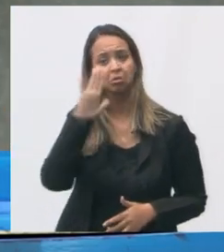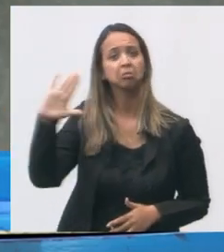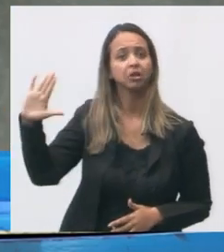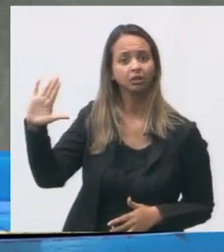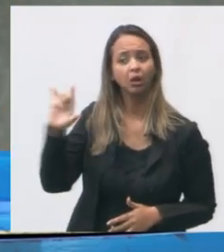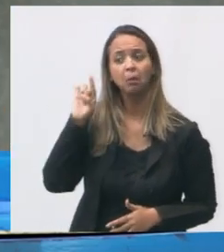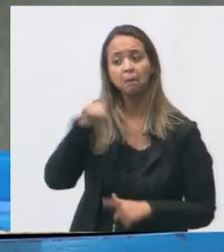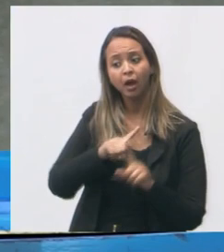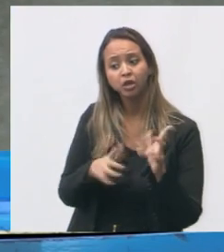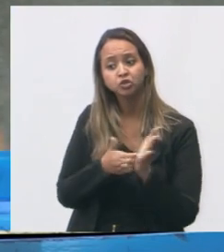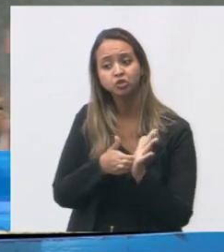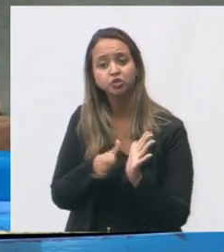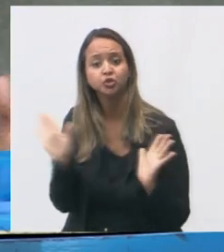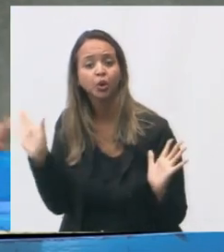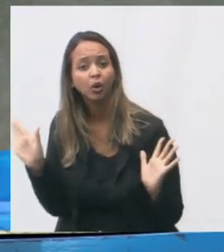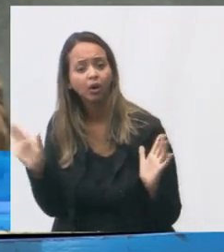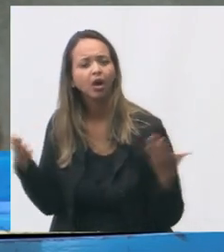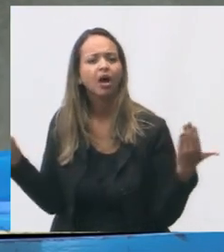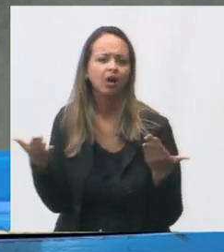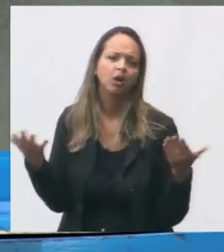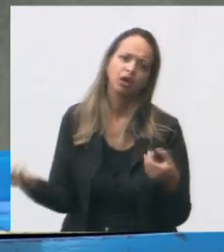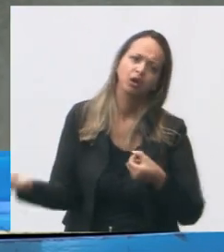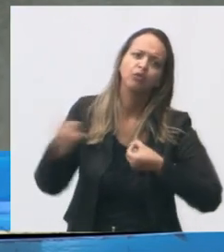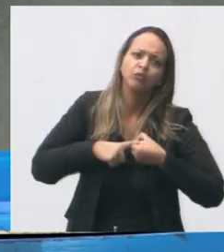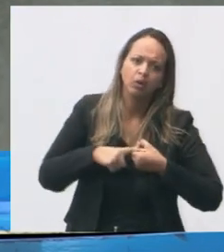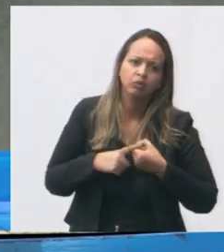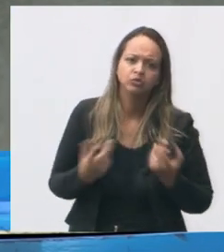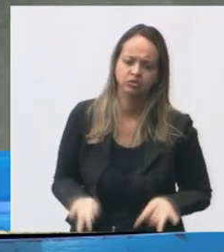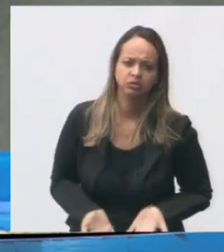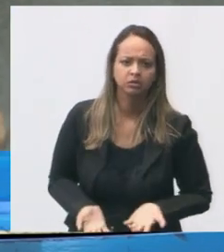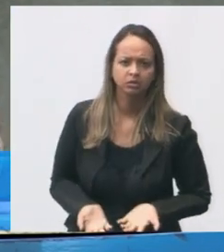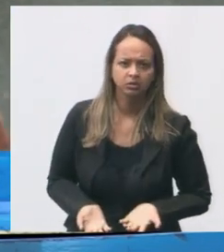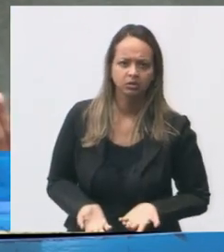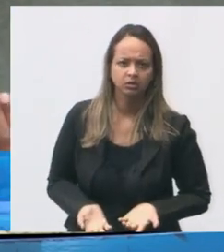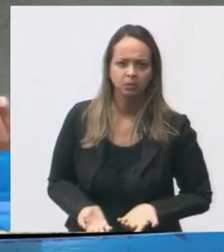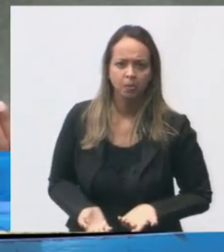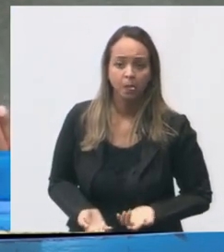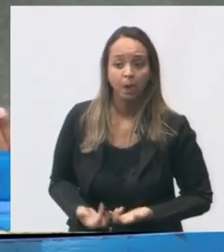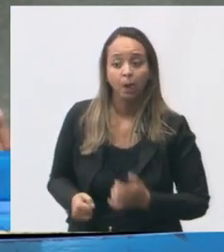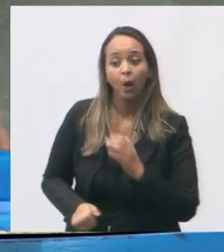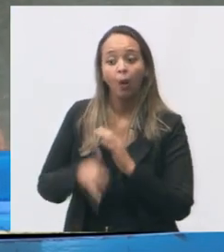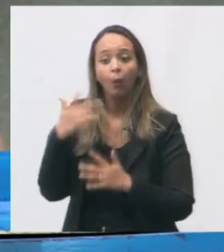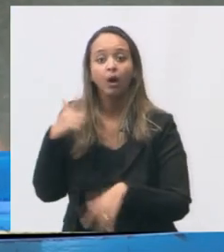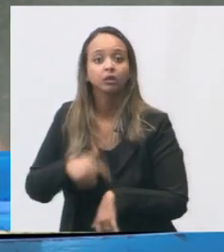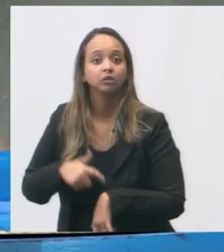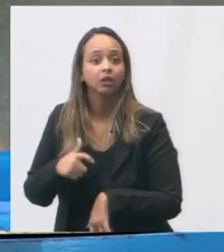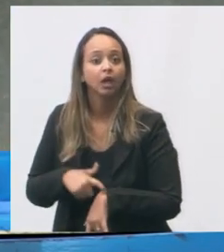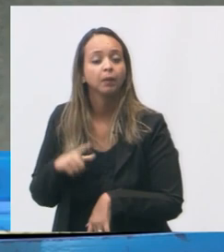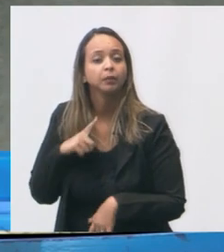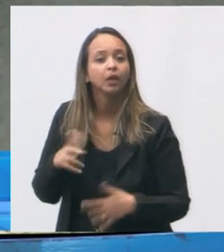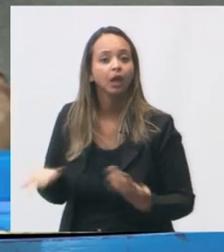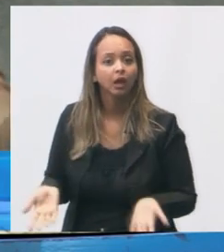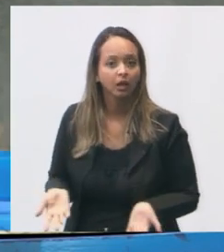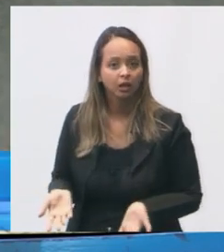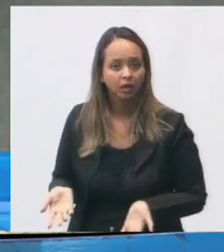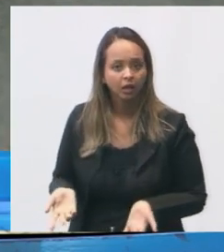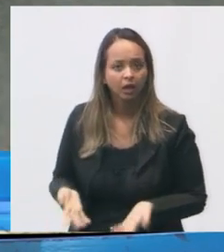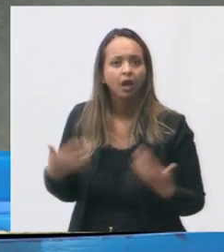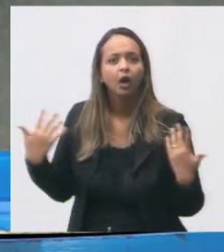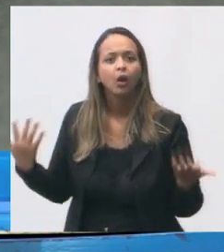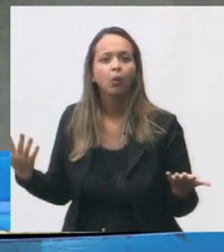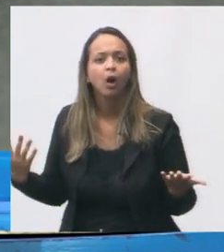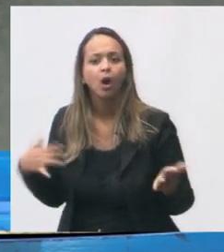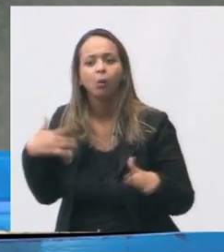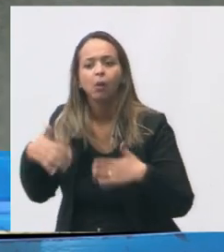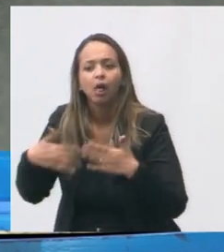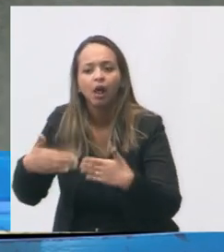retirada e agora nós queremos ela de volta. E quanto tempo já faz isso? E cadê o andamento da